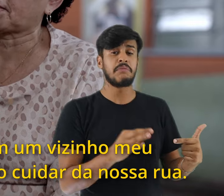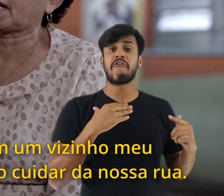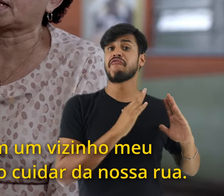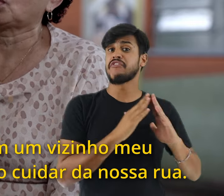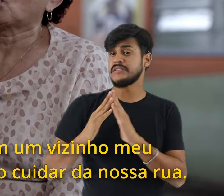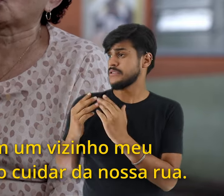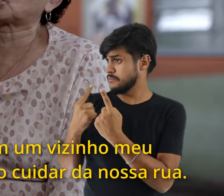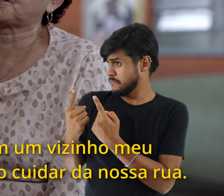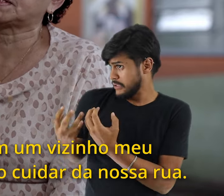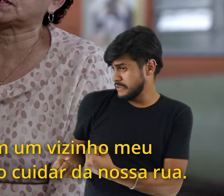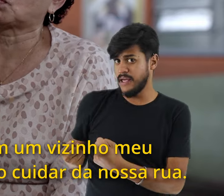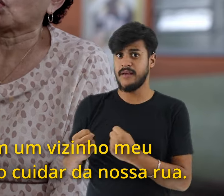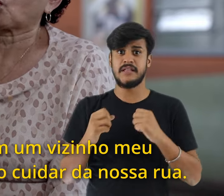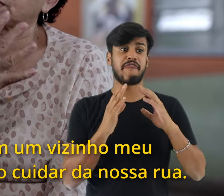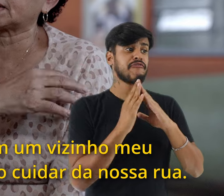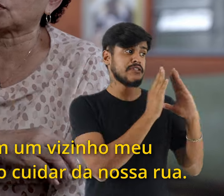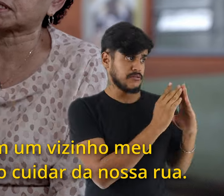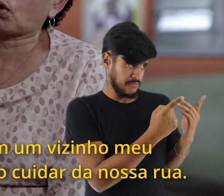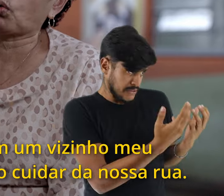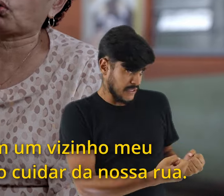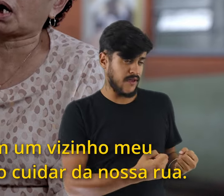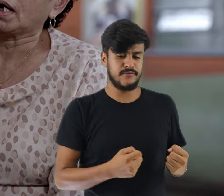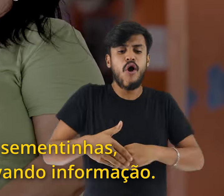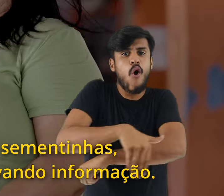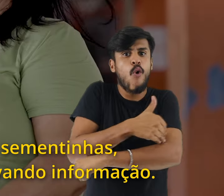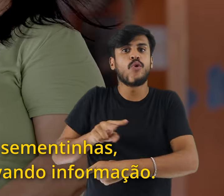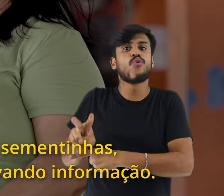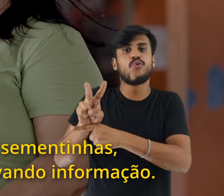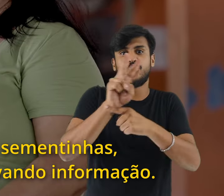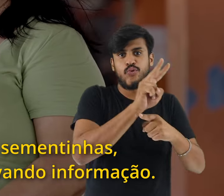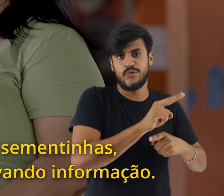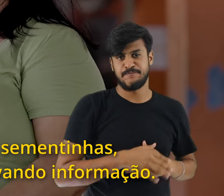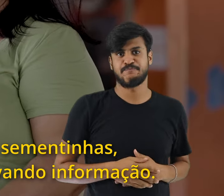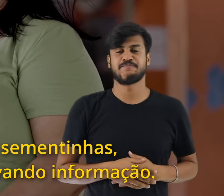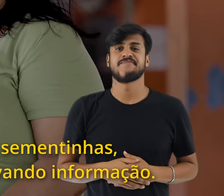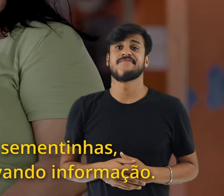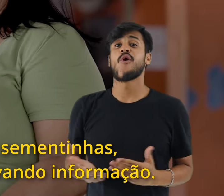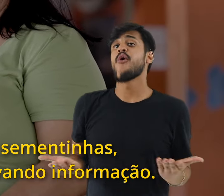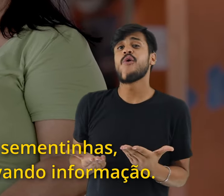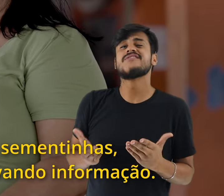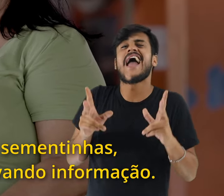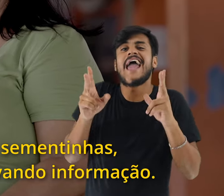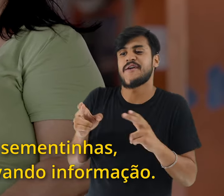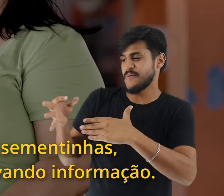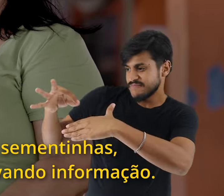fazer também, o outro vizinho, cuidar da nossa rua. Nós já estamos plantando sementinhas, né?